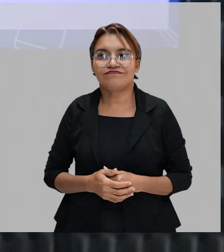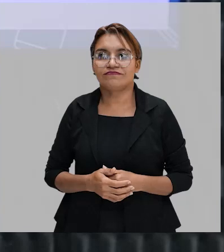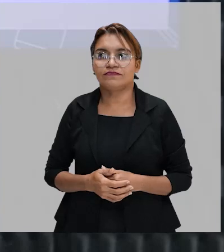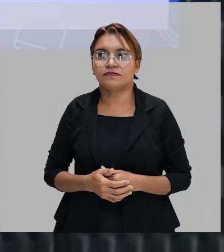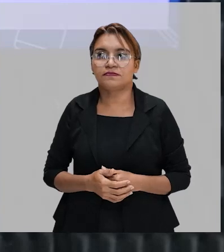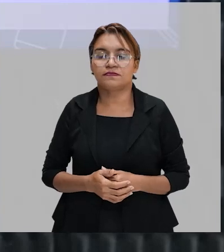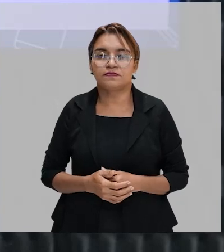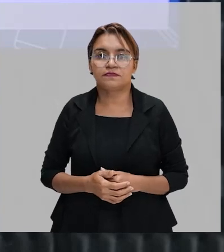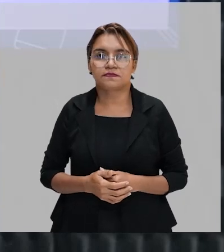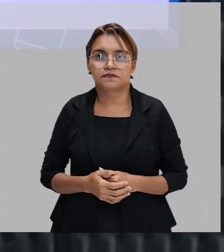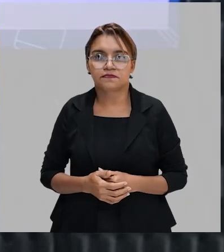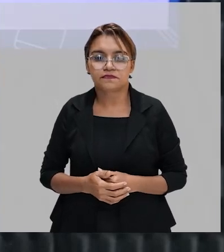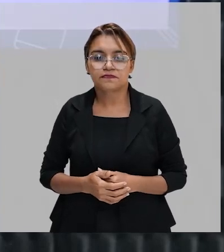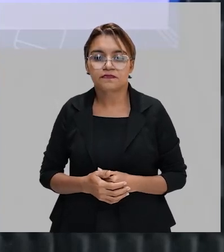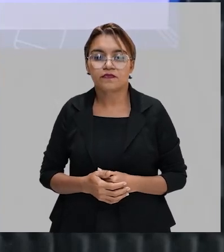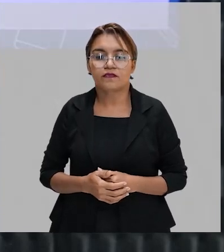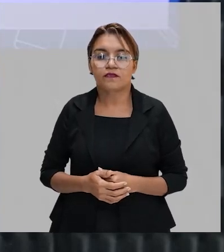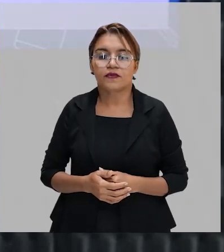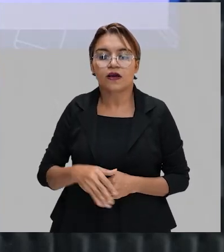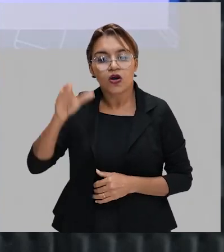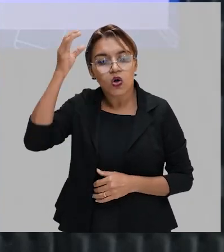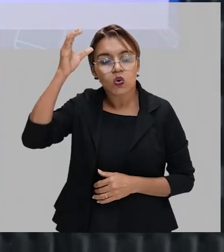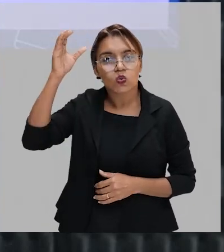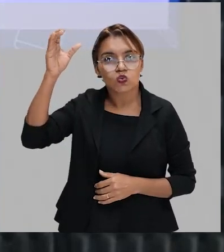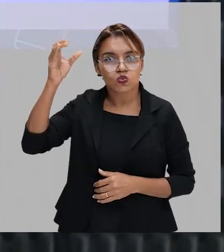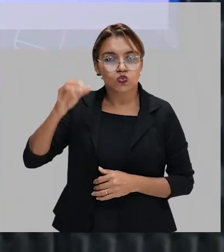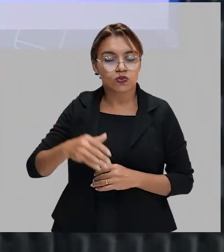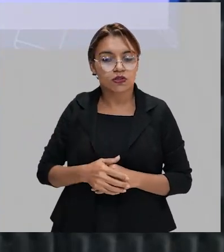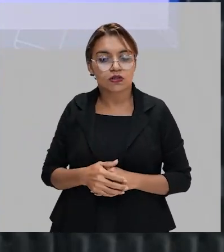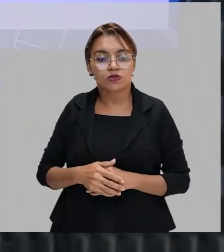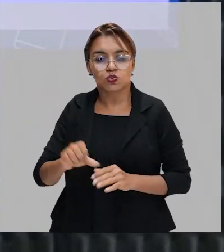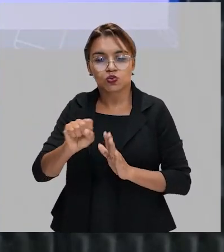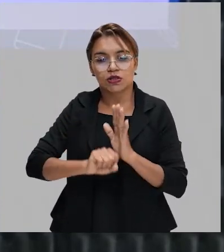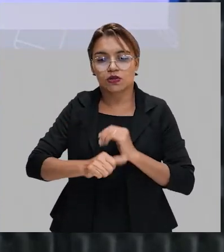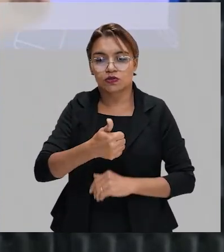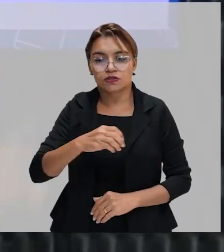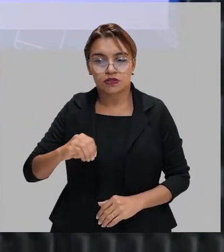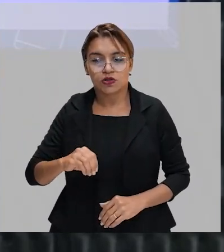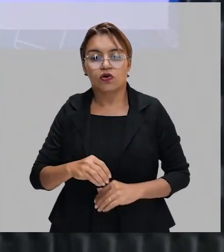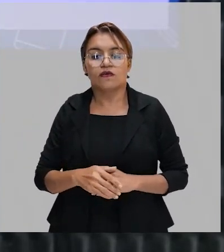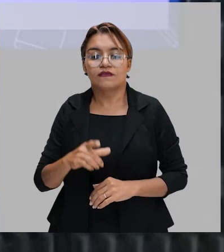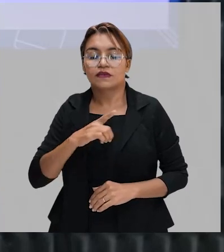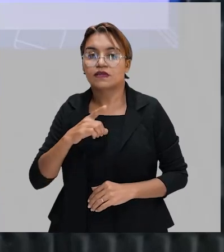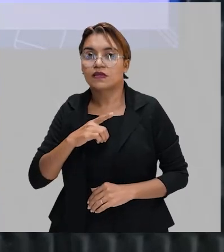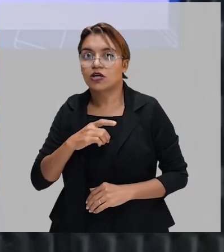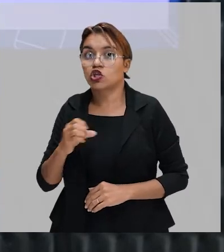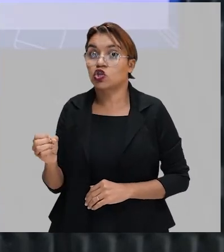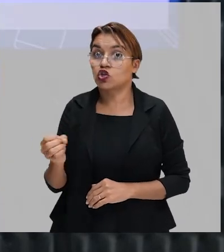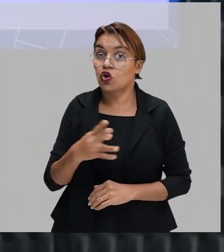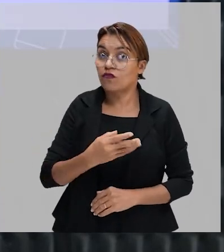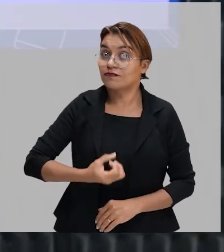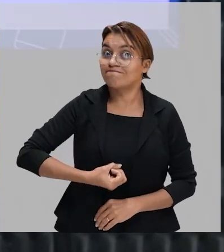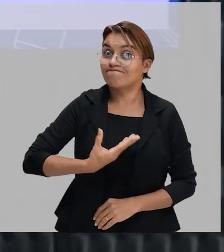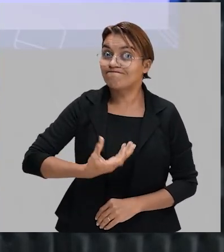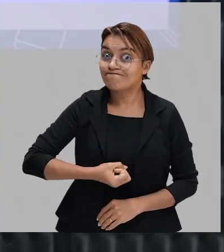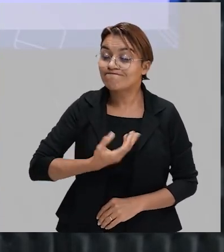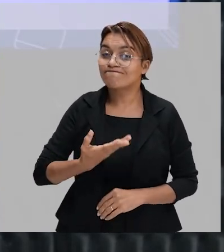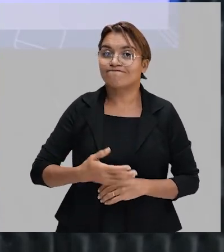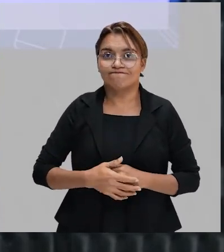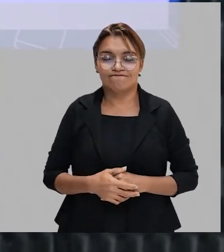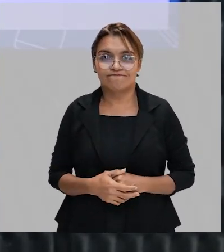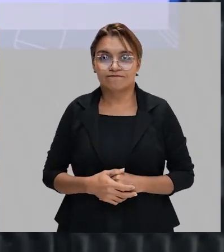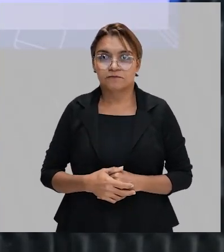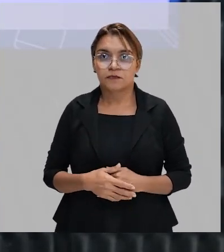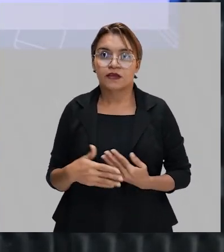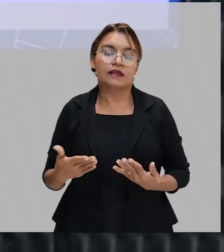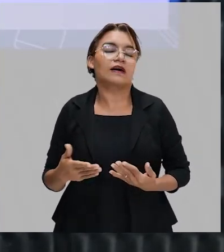Resquícios culturais do século XIX contra a busca de novas formas de expressão. Então,